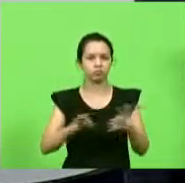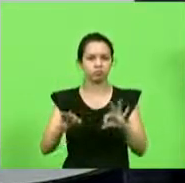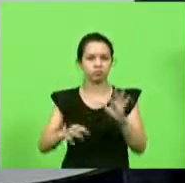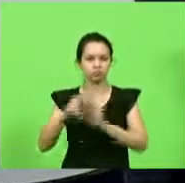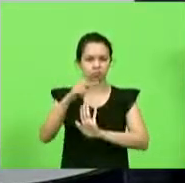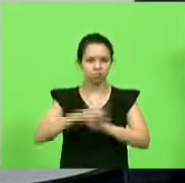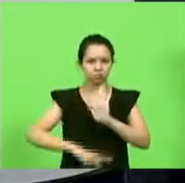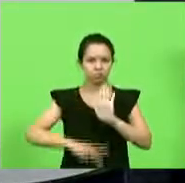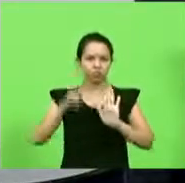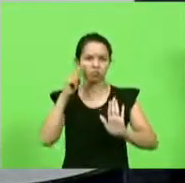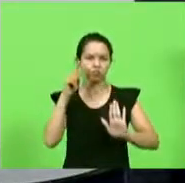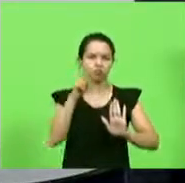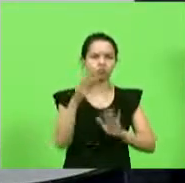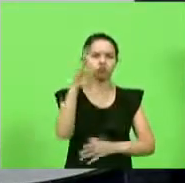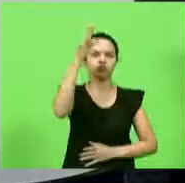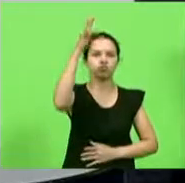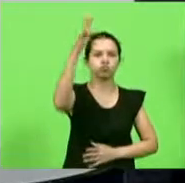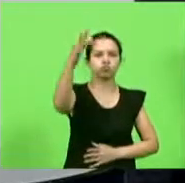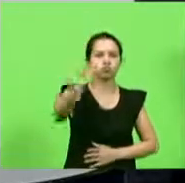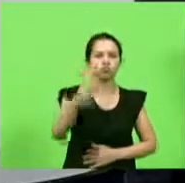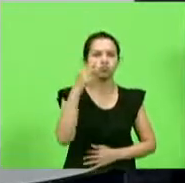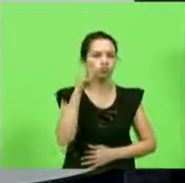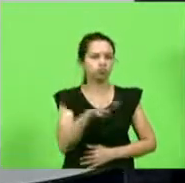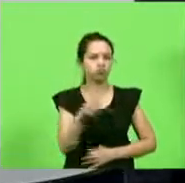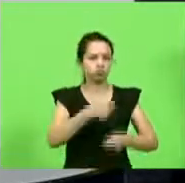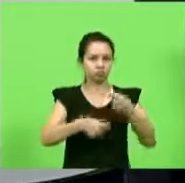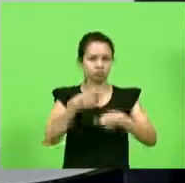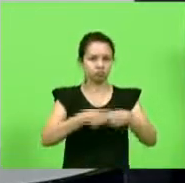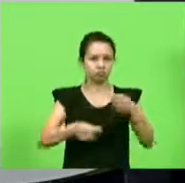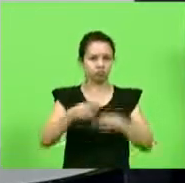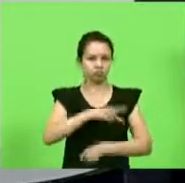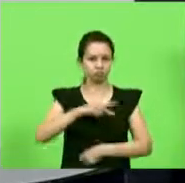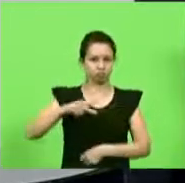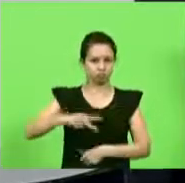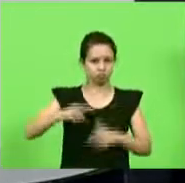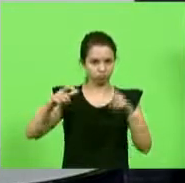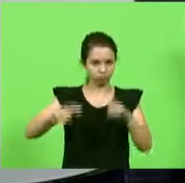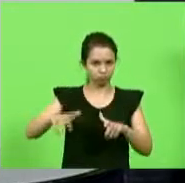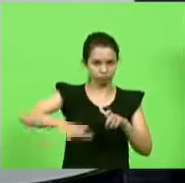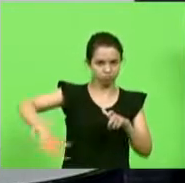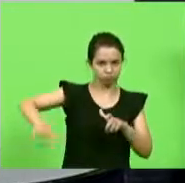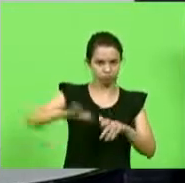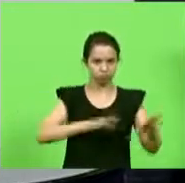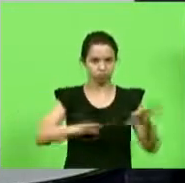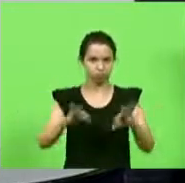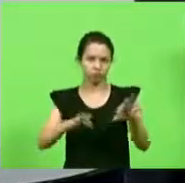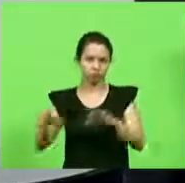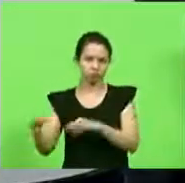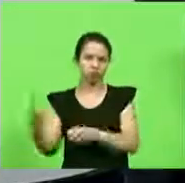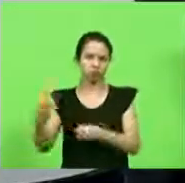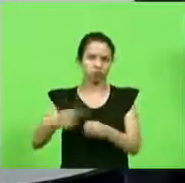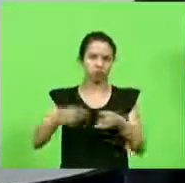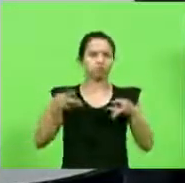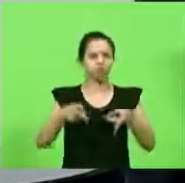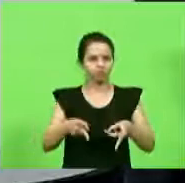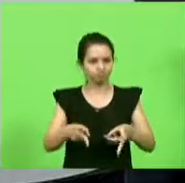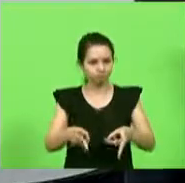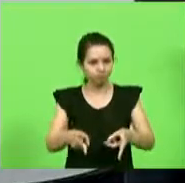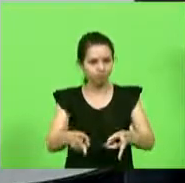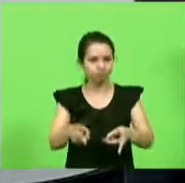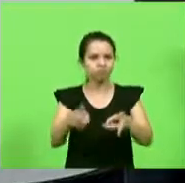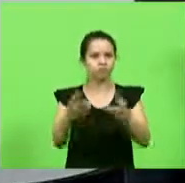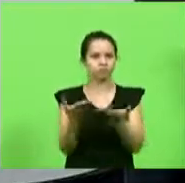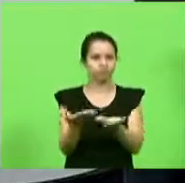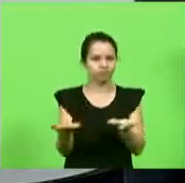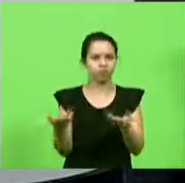com o olhar no futuro e com a visão da administração pública local preparando a nossa cidade para ela continue sendo